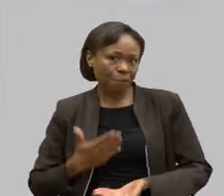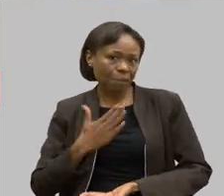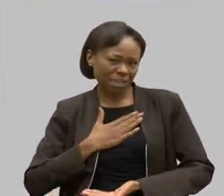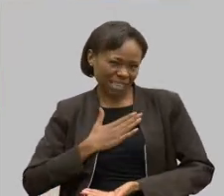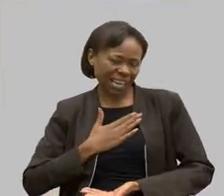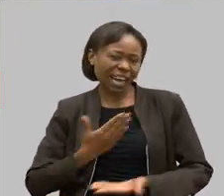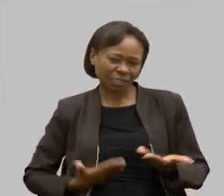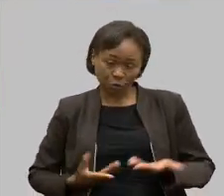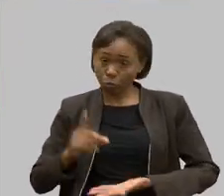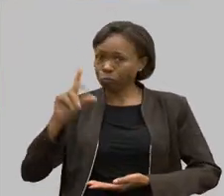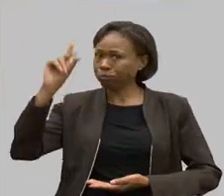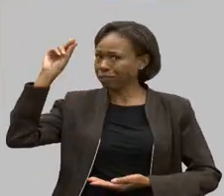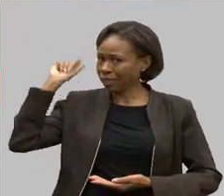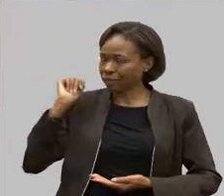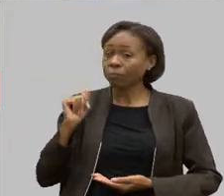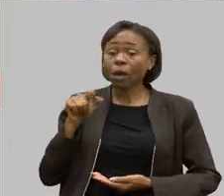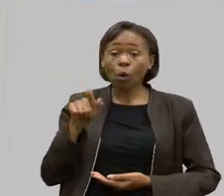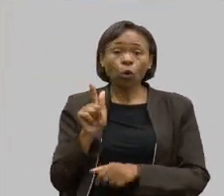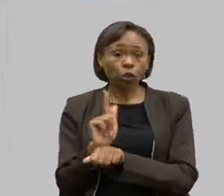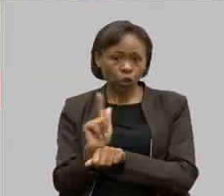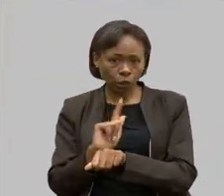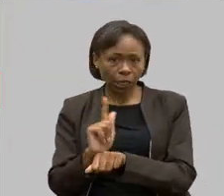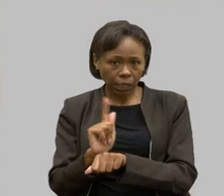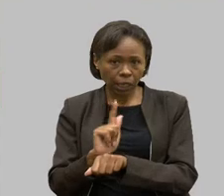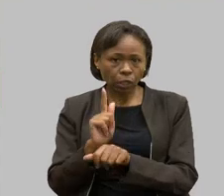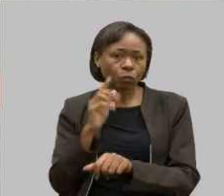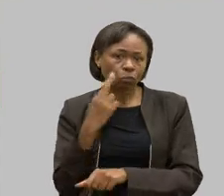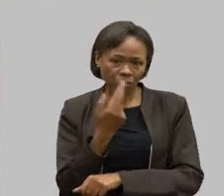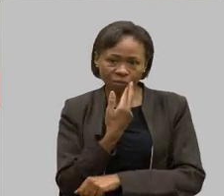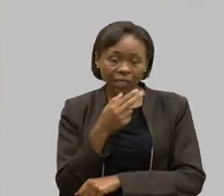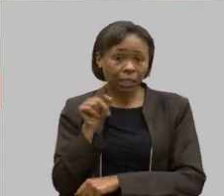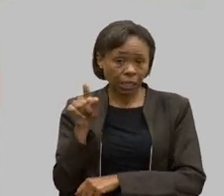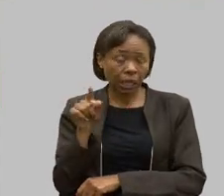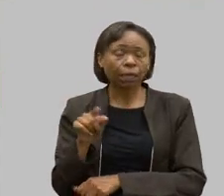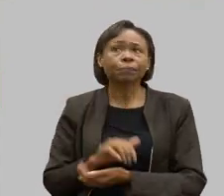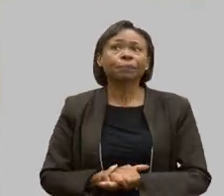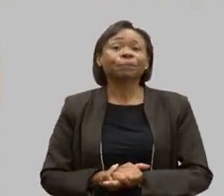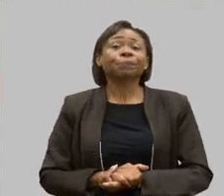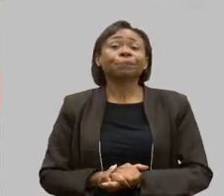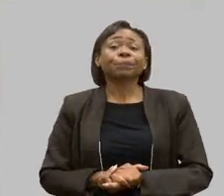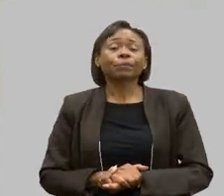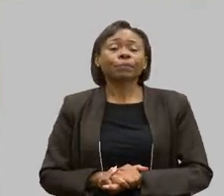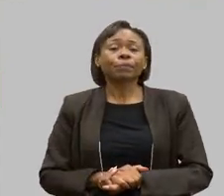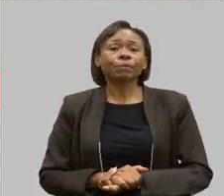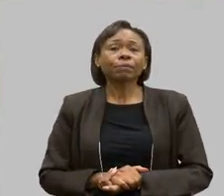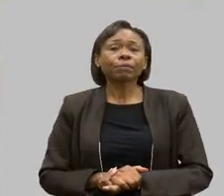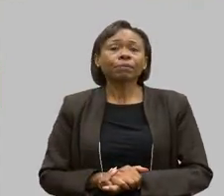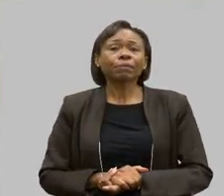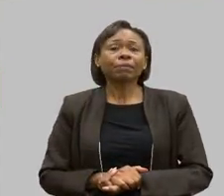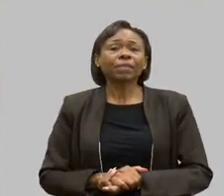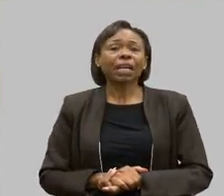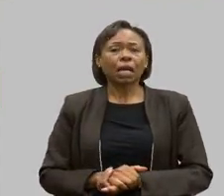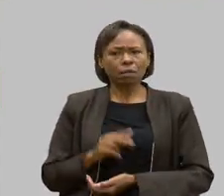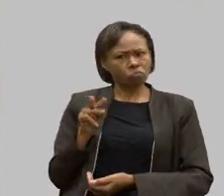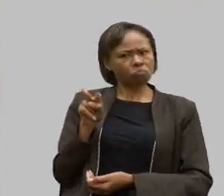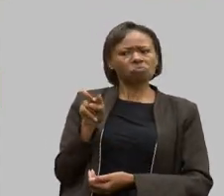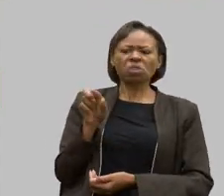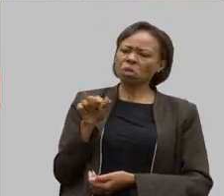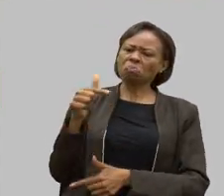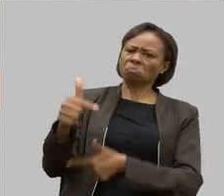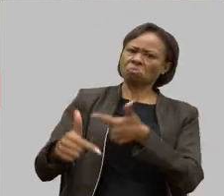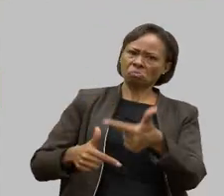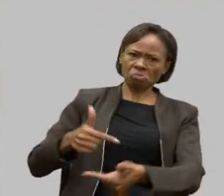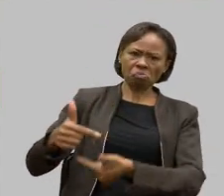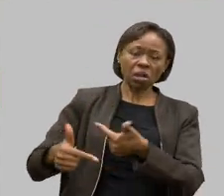E o gerente do Genaro, diante da força de trabalho dele, falou, eu